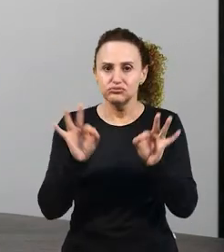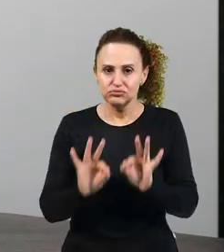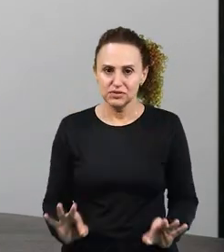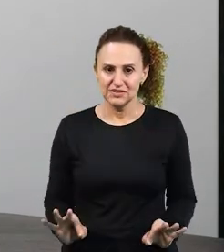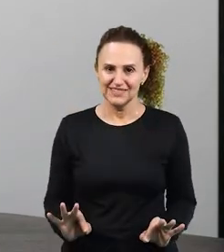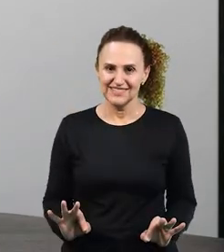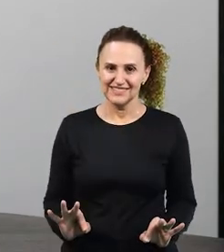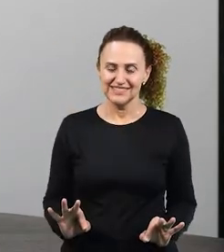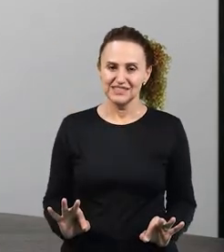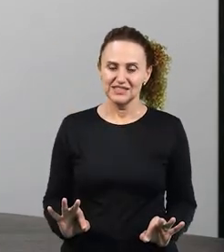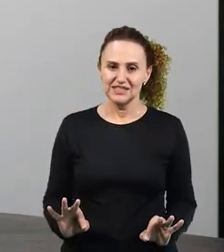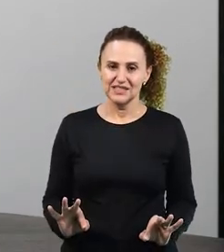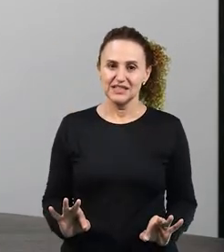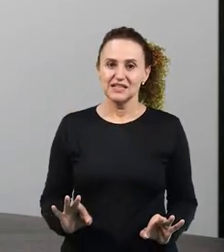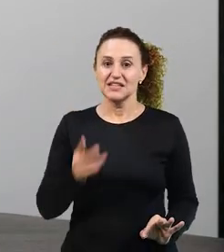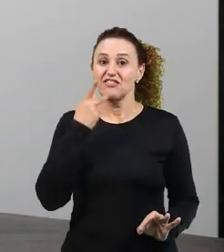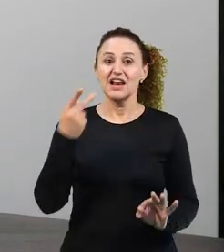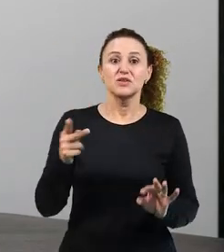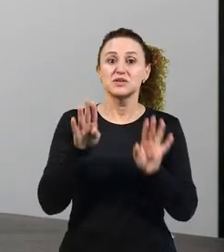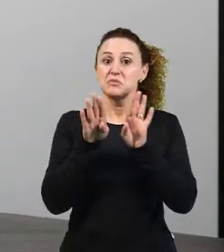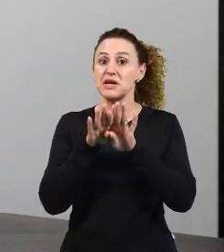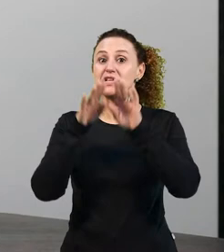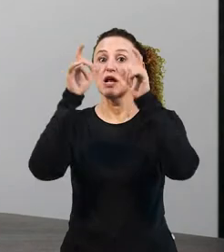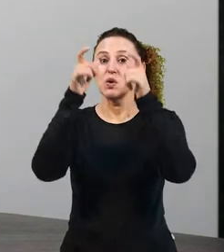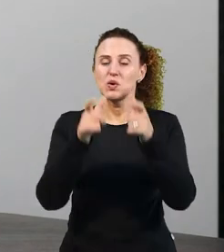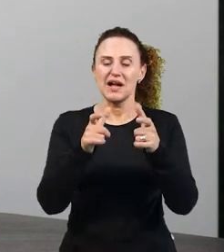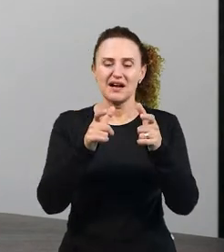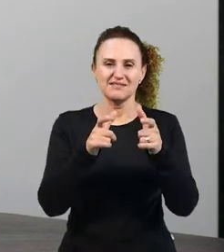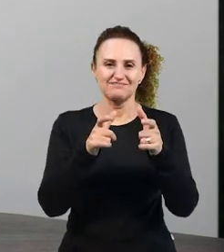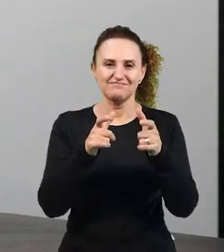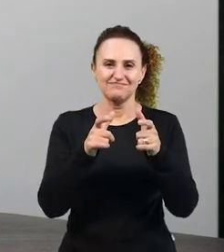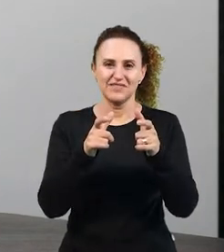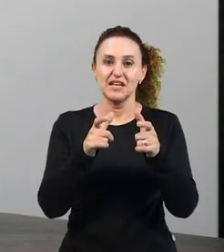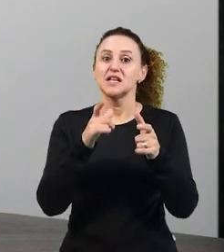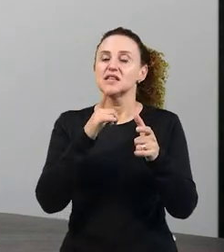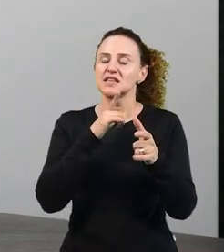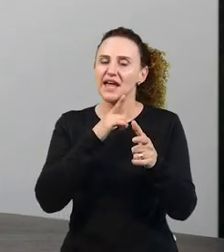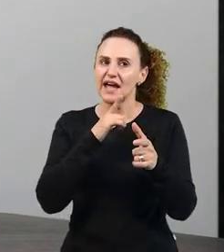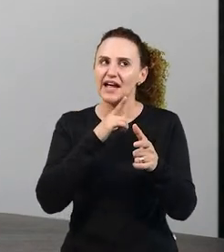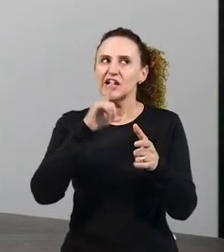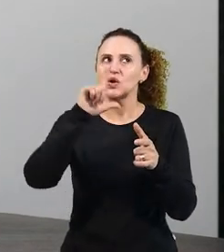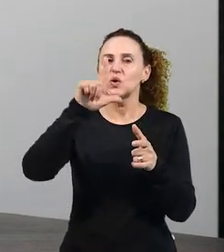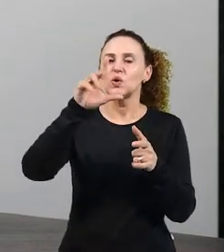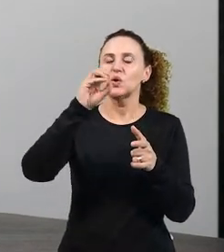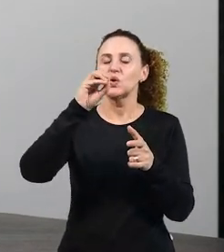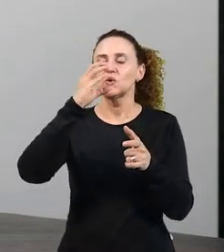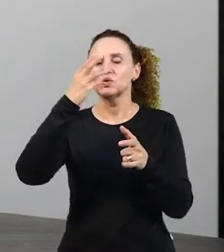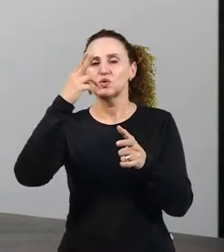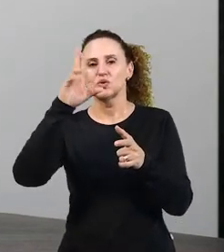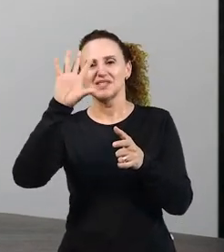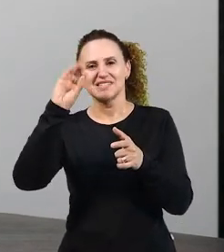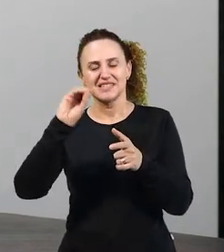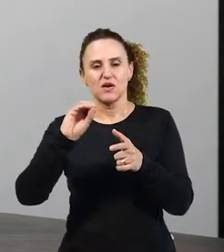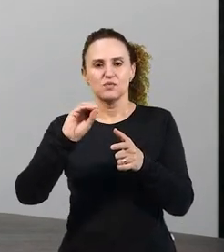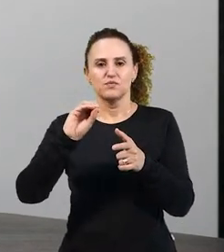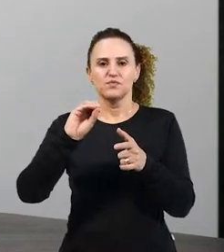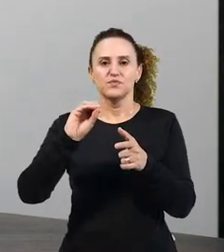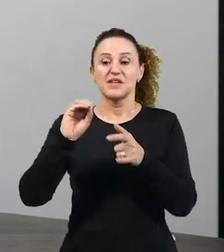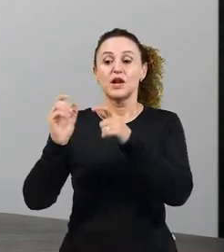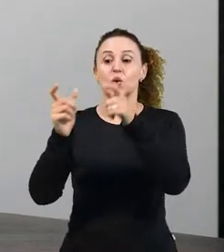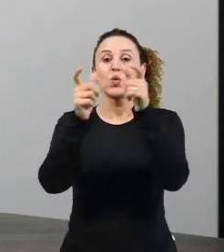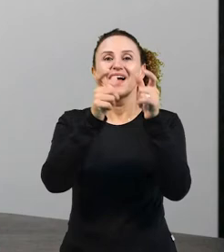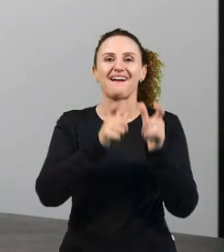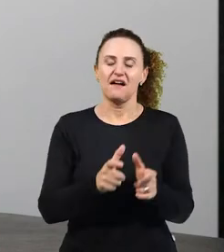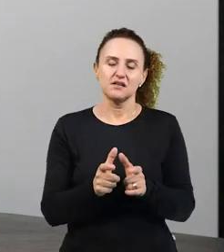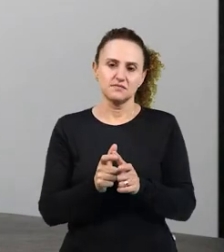Então, eu estou falando de lugar. Então, são duas locuções adverbiais que indicam lugar. E aí, depois a